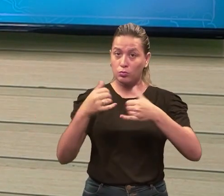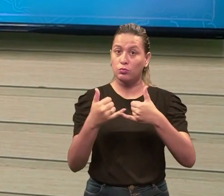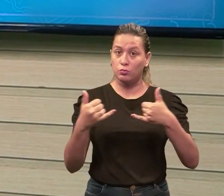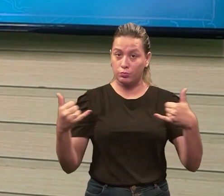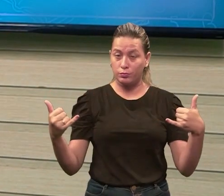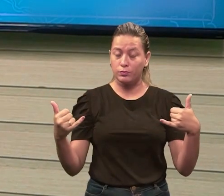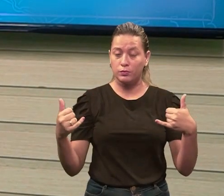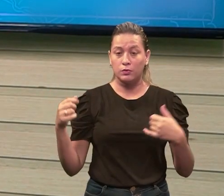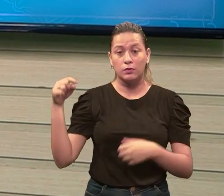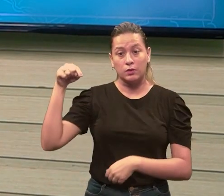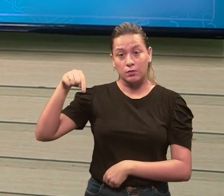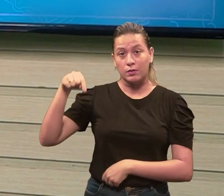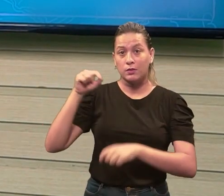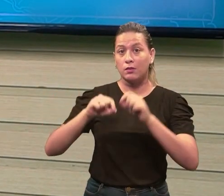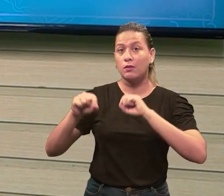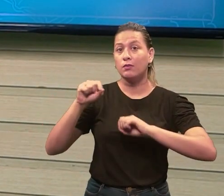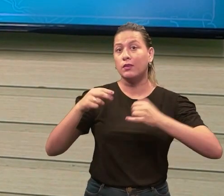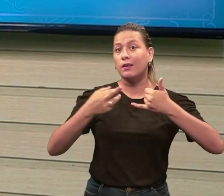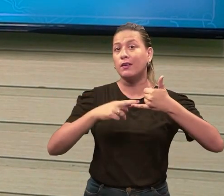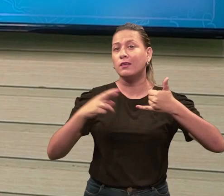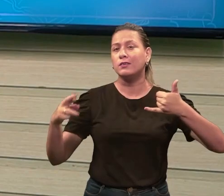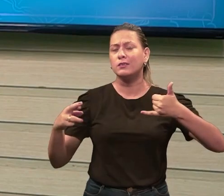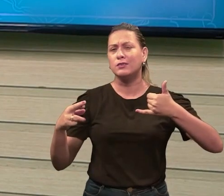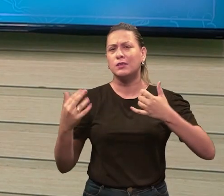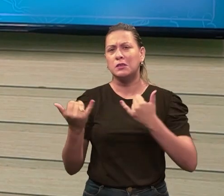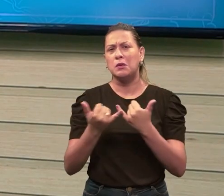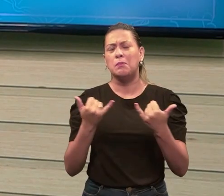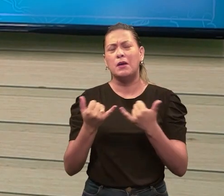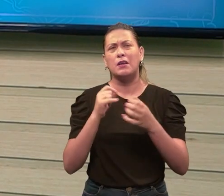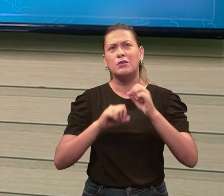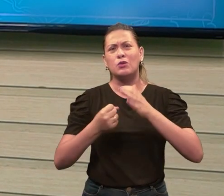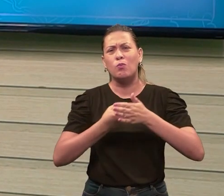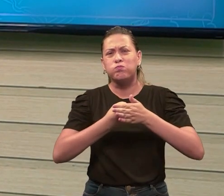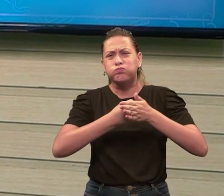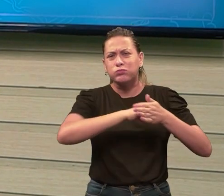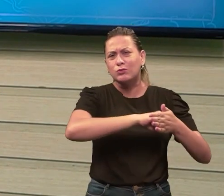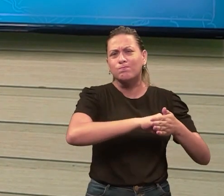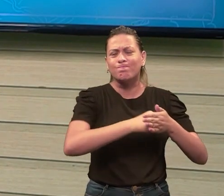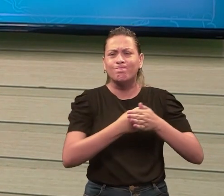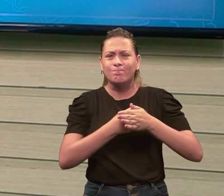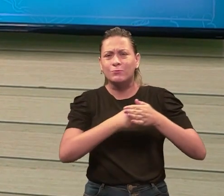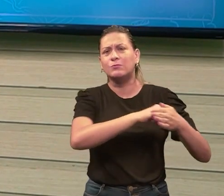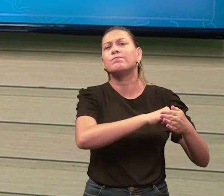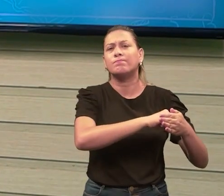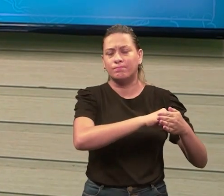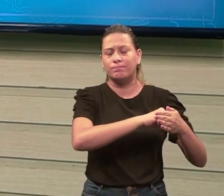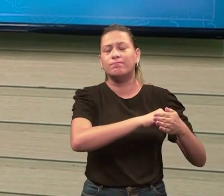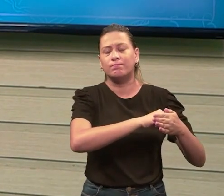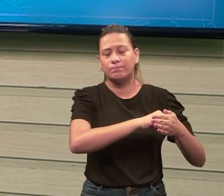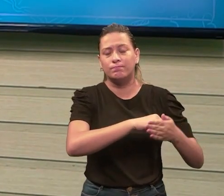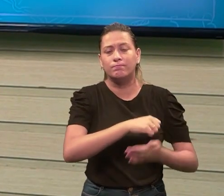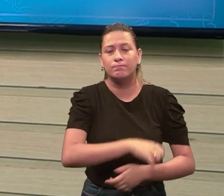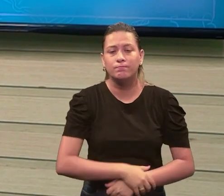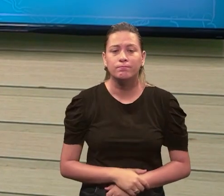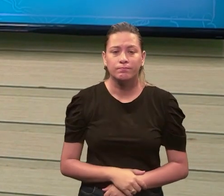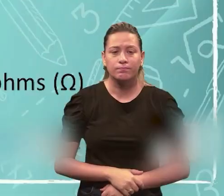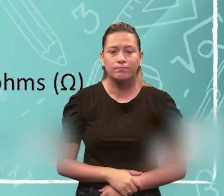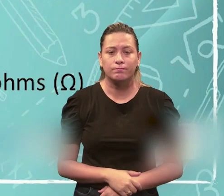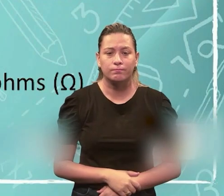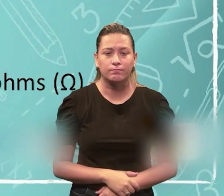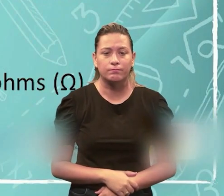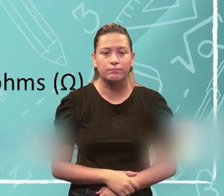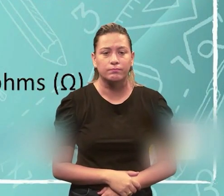afiação, a resistência é como se fosse um bloqueio, né, ela resiste, né.